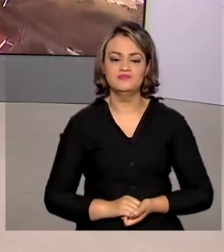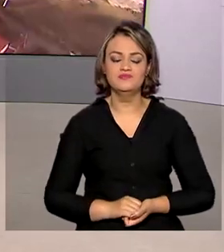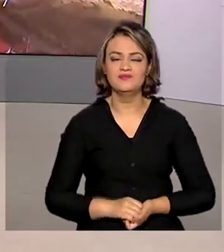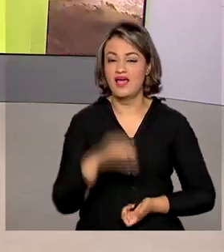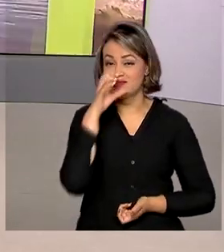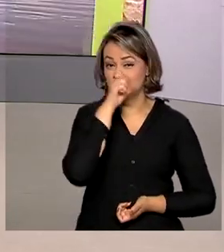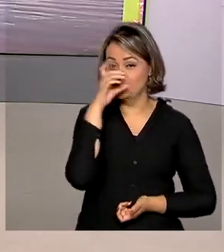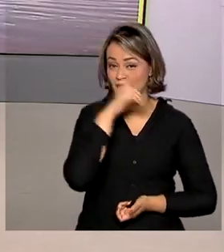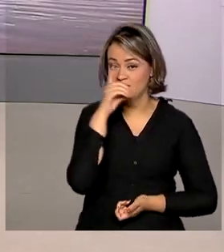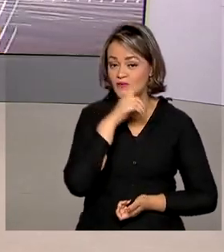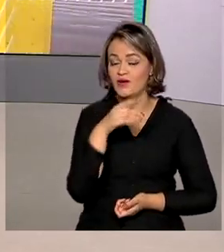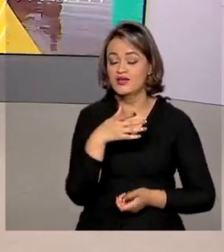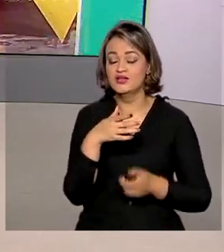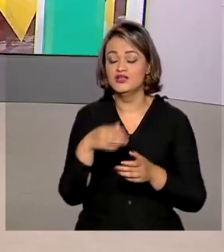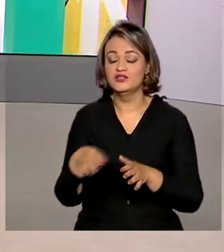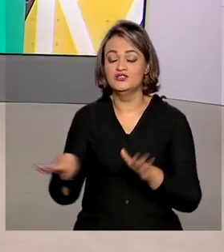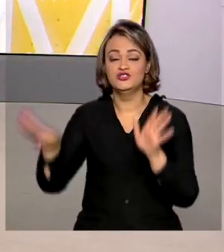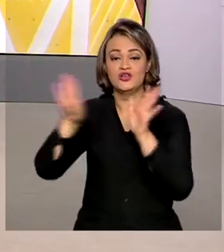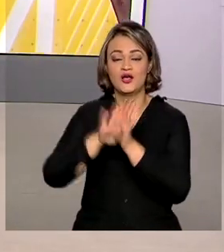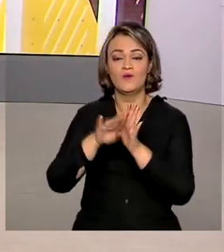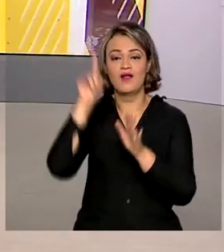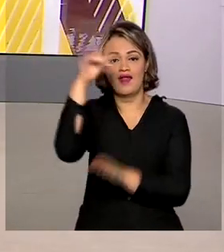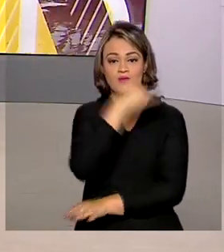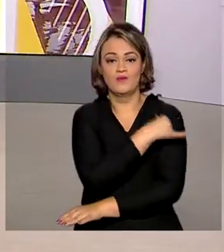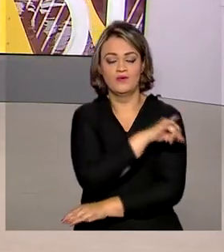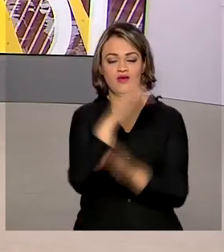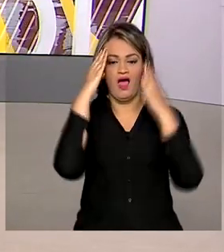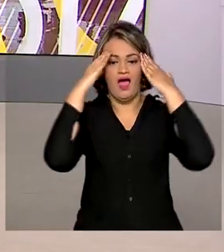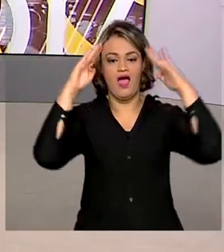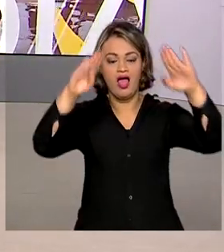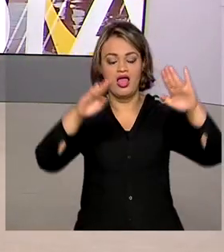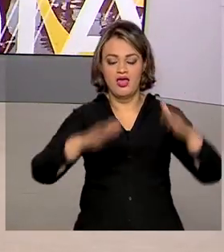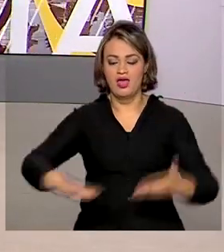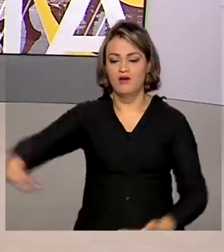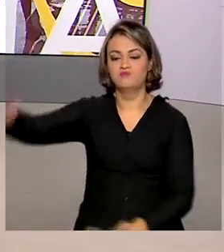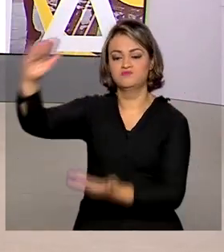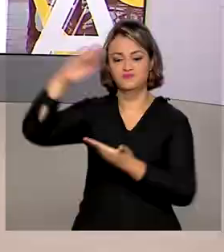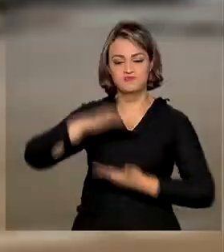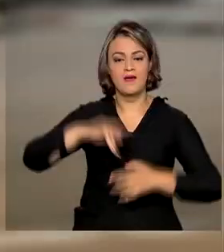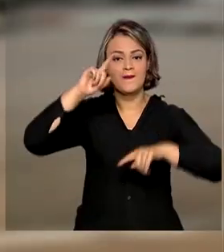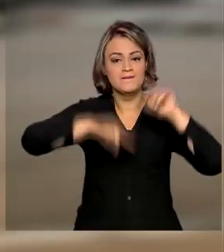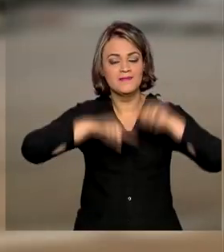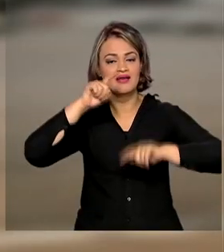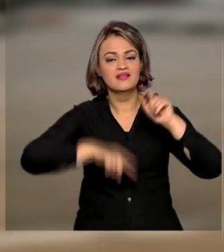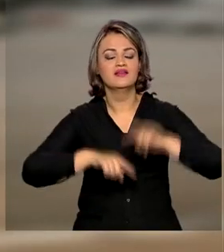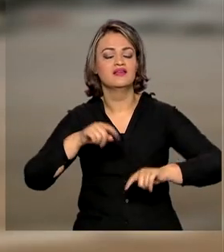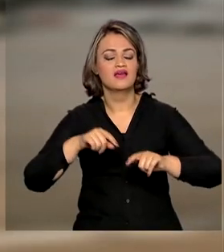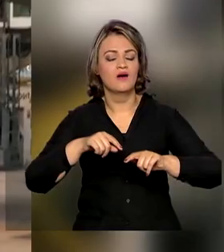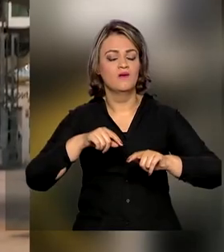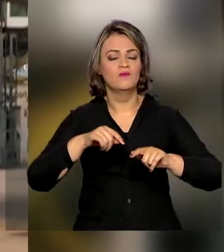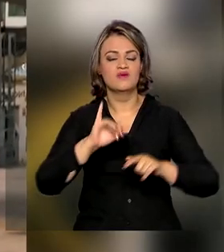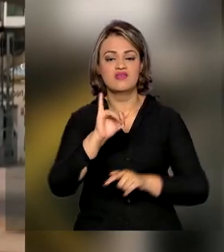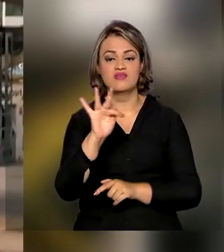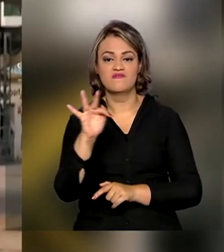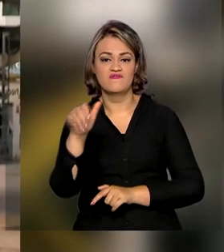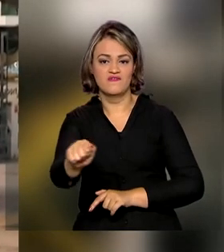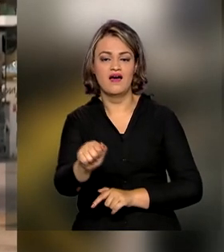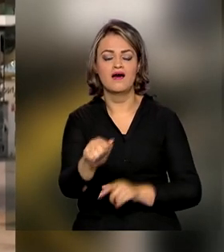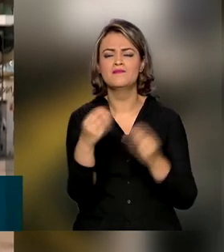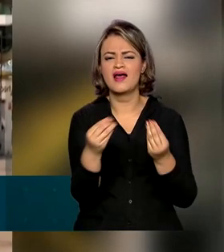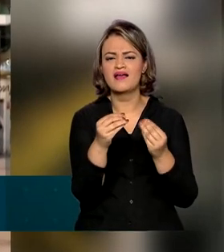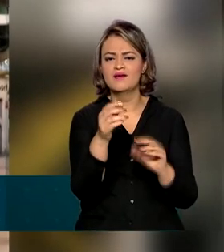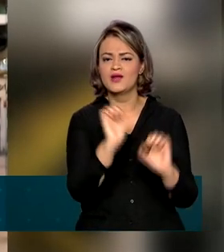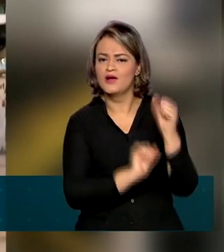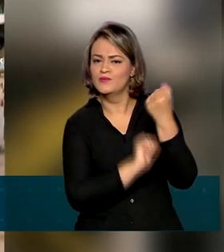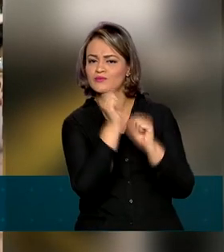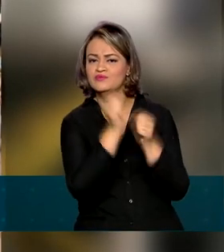No fim de semana, chegou no aeroporto do Galeão, no Rio de Janeiro, um novo lote de insumos farmacêuticos ativos, o IFA, para a produção